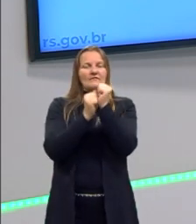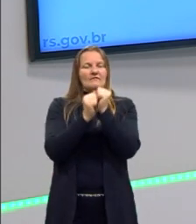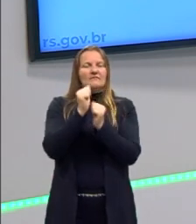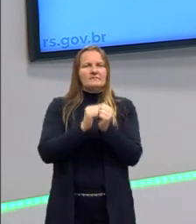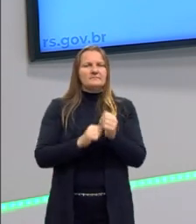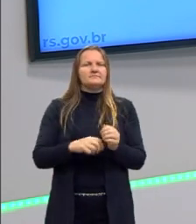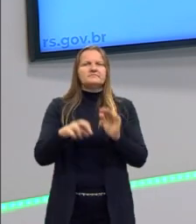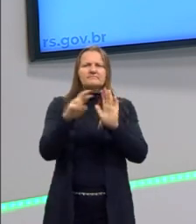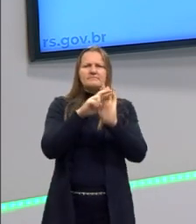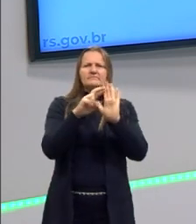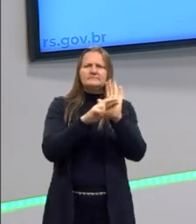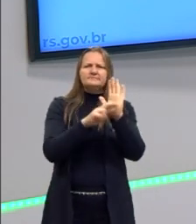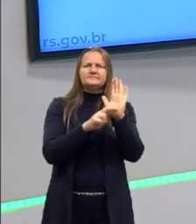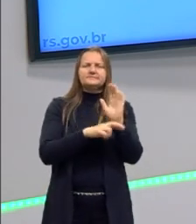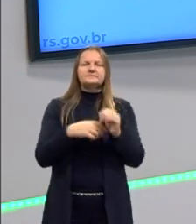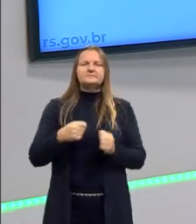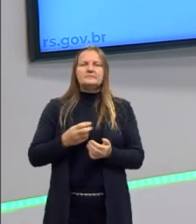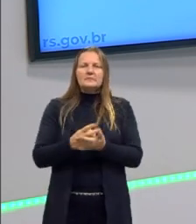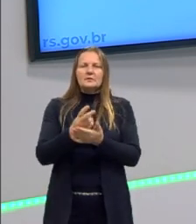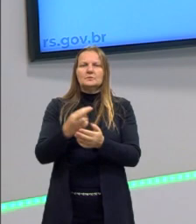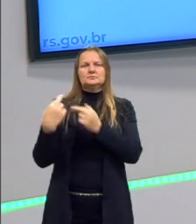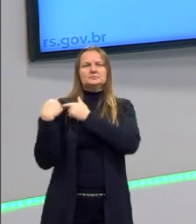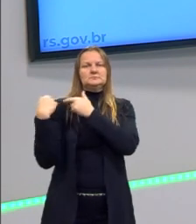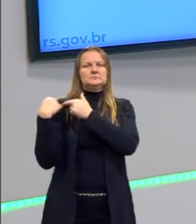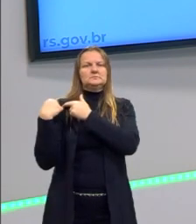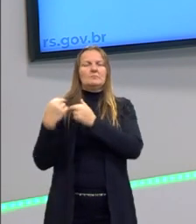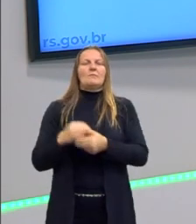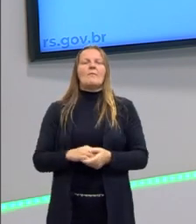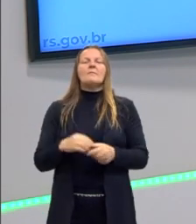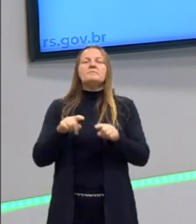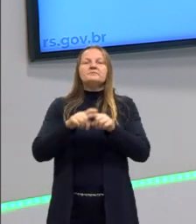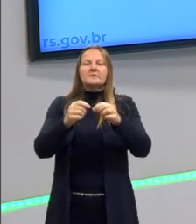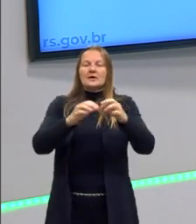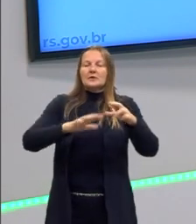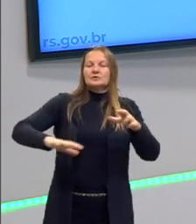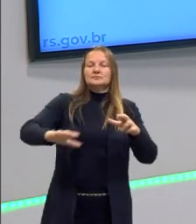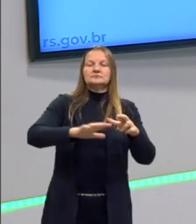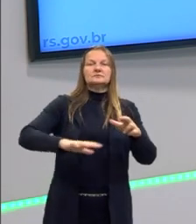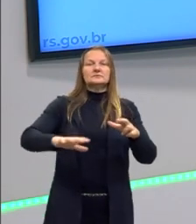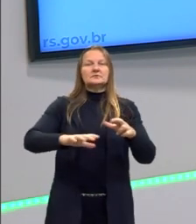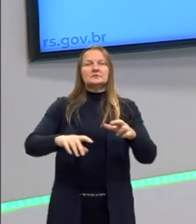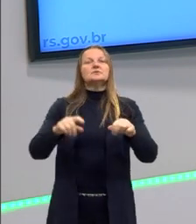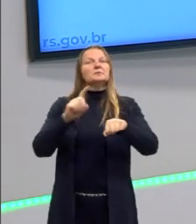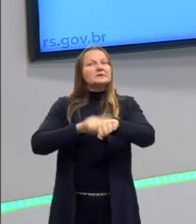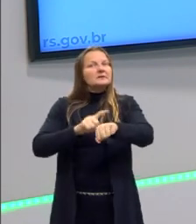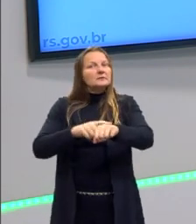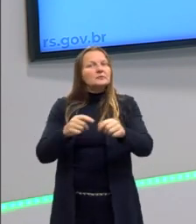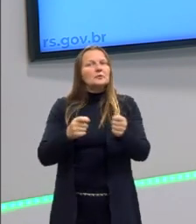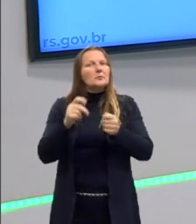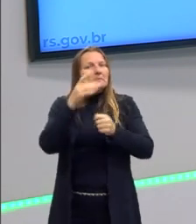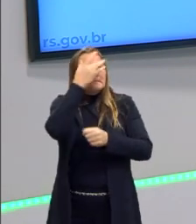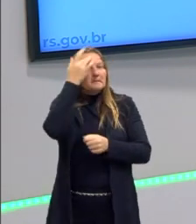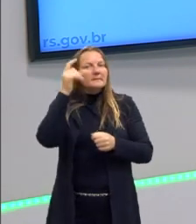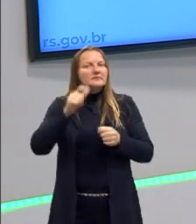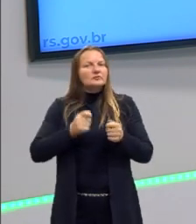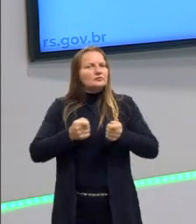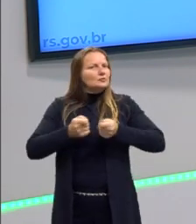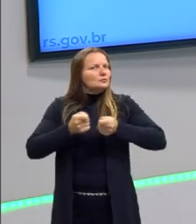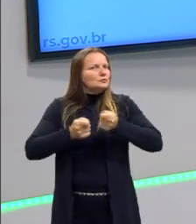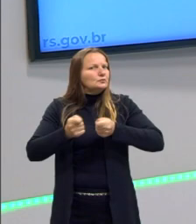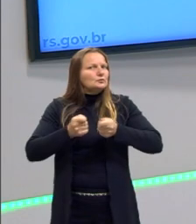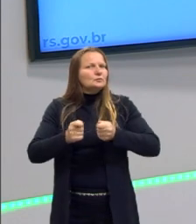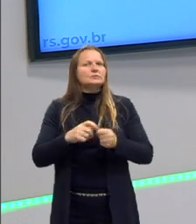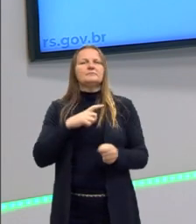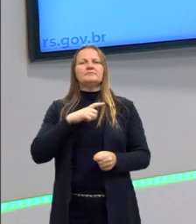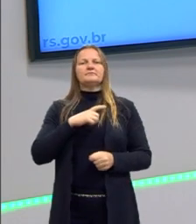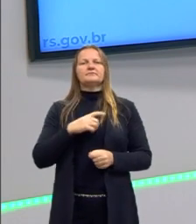disciplinar, ele vai atuar sobre o espaço e o tempo das pessoas. É preciso, primeiro, deixar